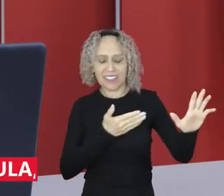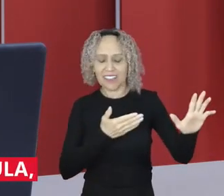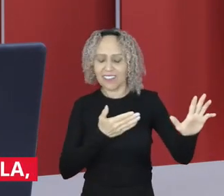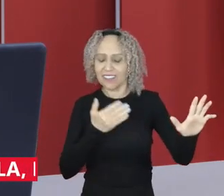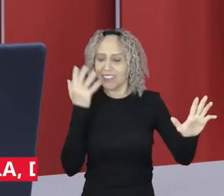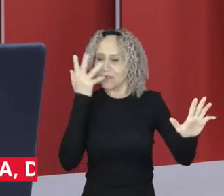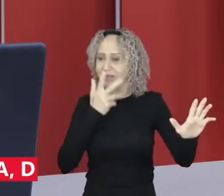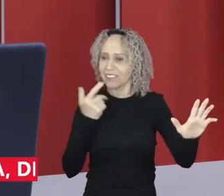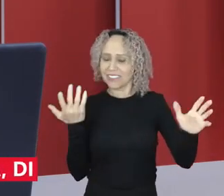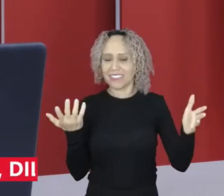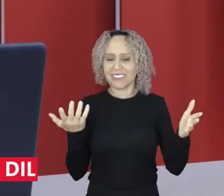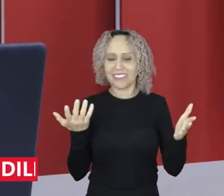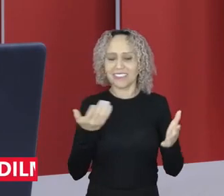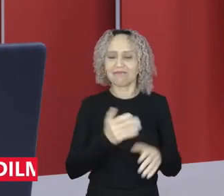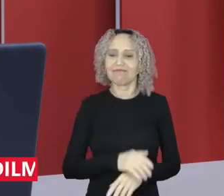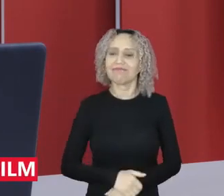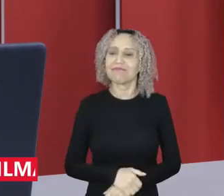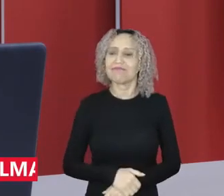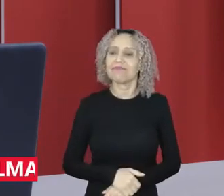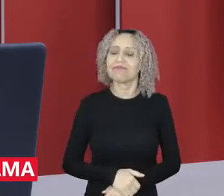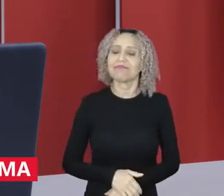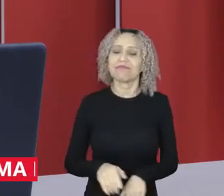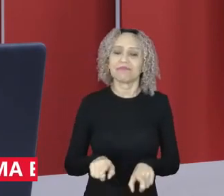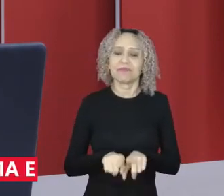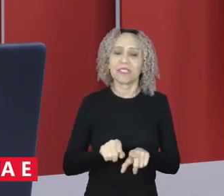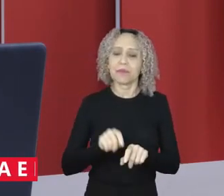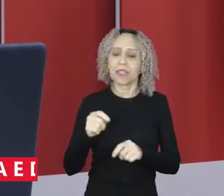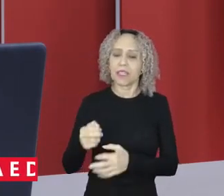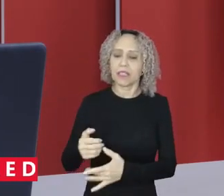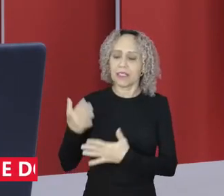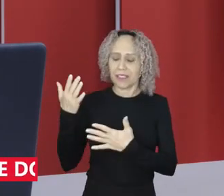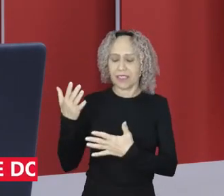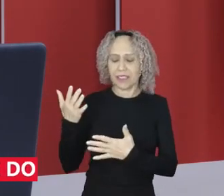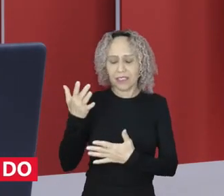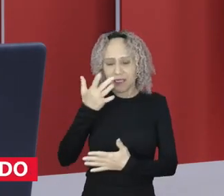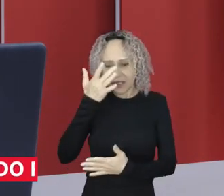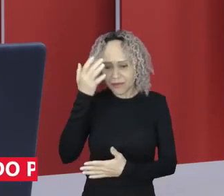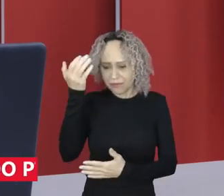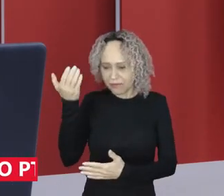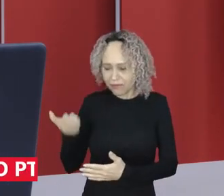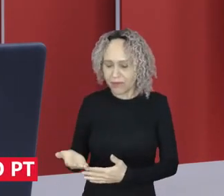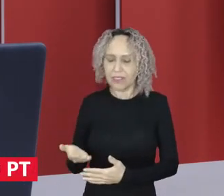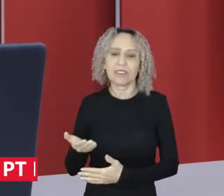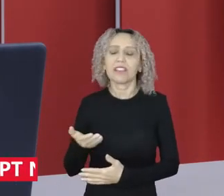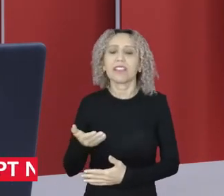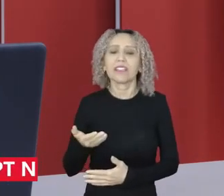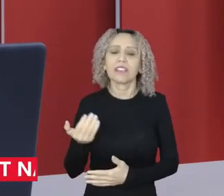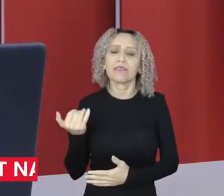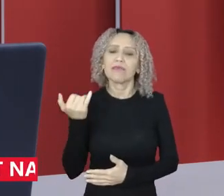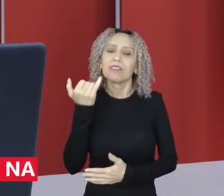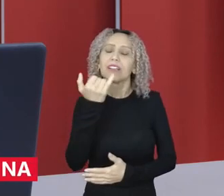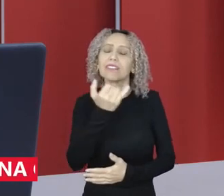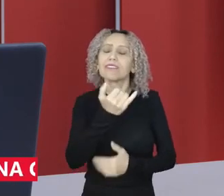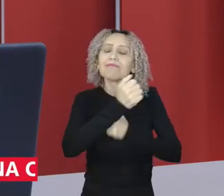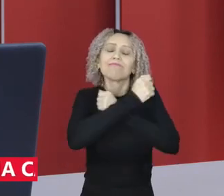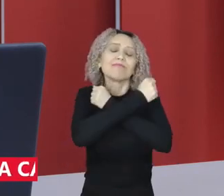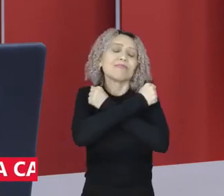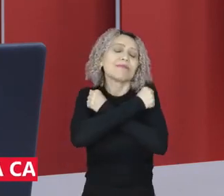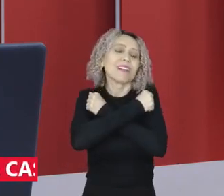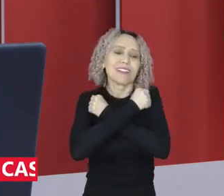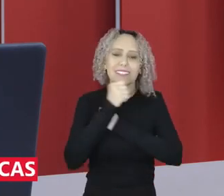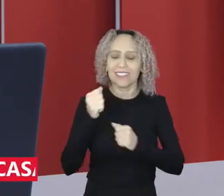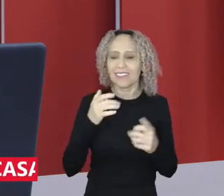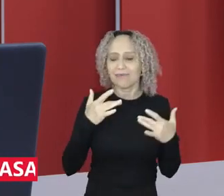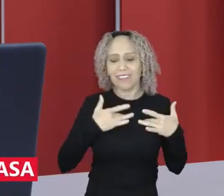na imagem, né? O Alba Sobrinho aqui deixando também um abraço fraterno a todo mundo do Gabinete do Amor Lula com Chuchu.